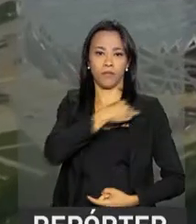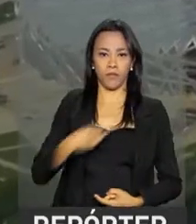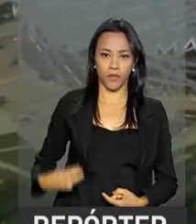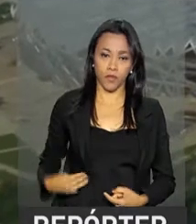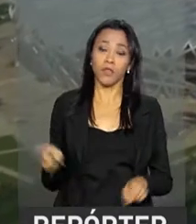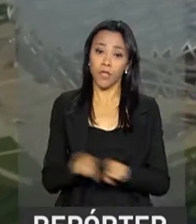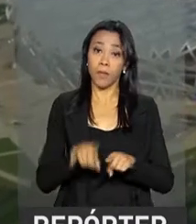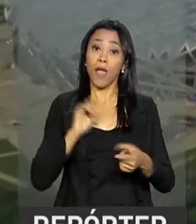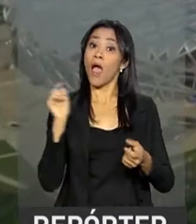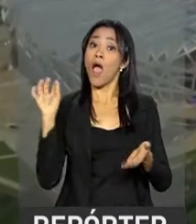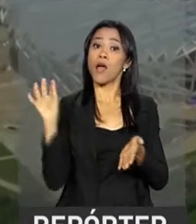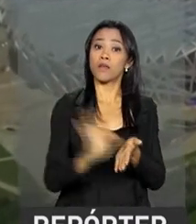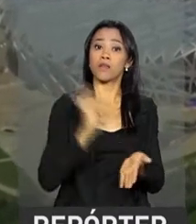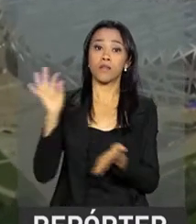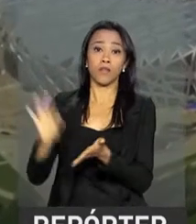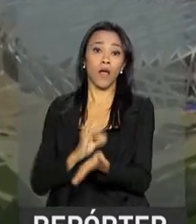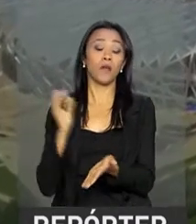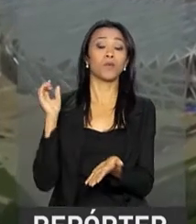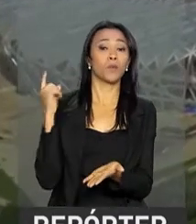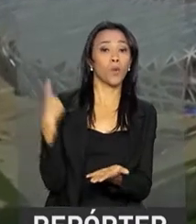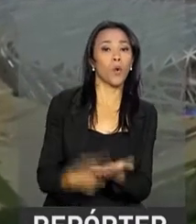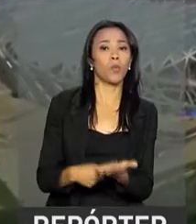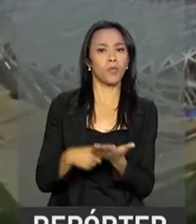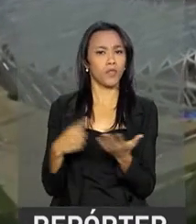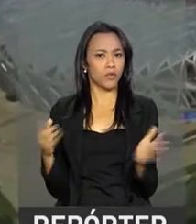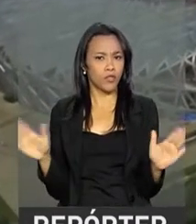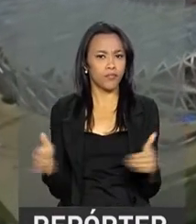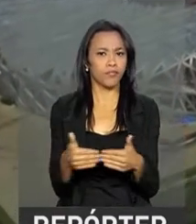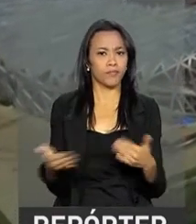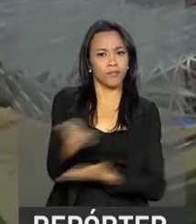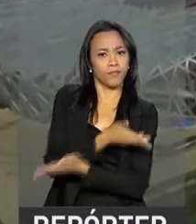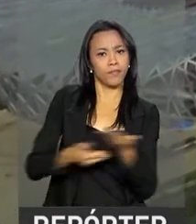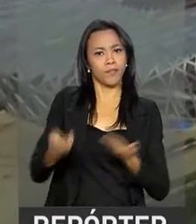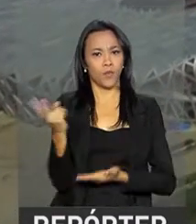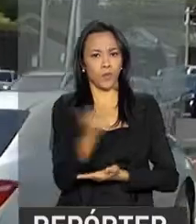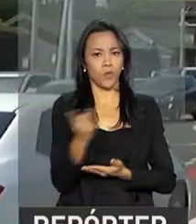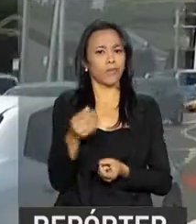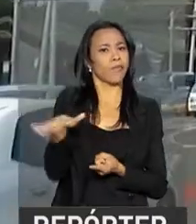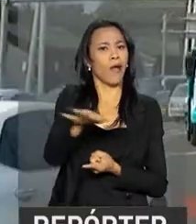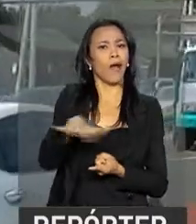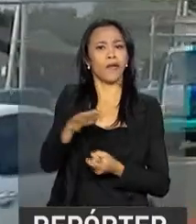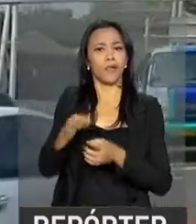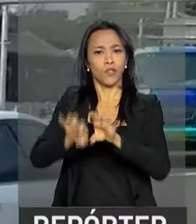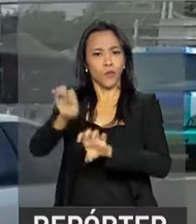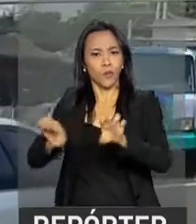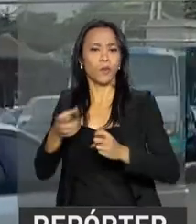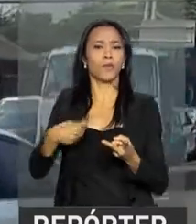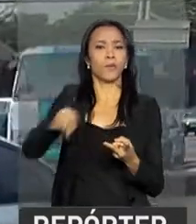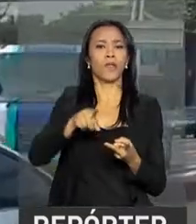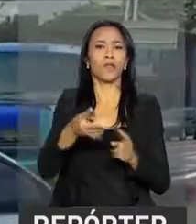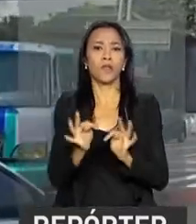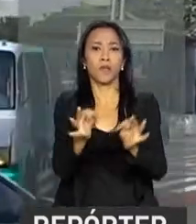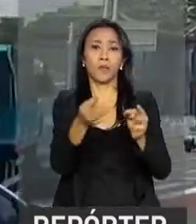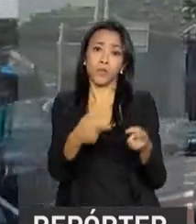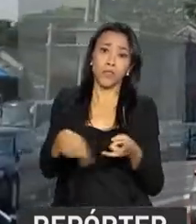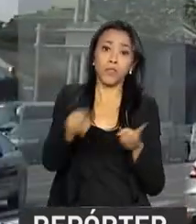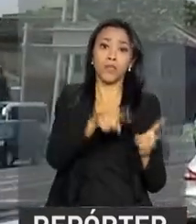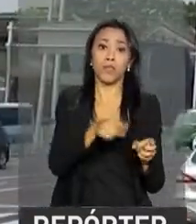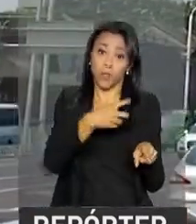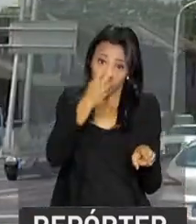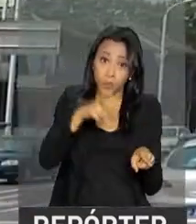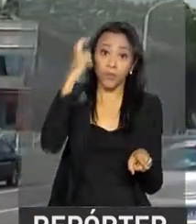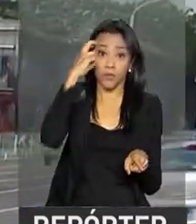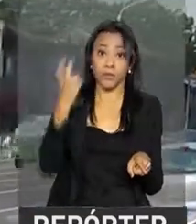devem ser assinados acordos de cooperação entre as duas nações em áreas como infraestrutura, tecnologia e cultura.